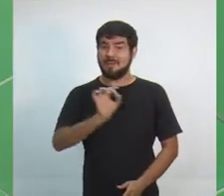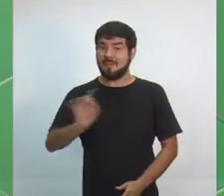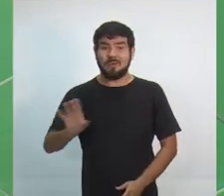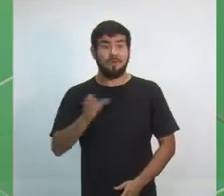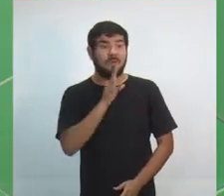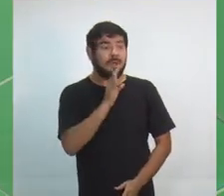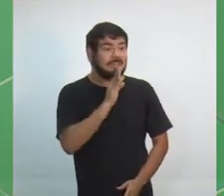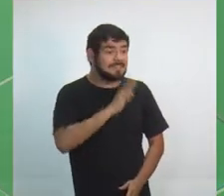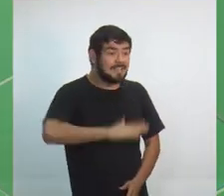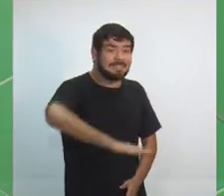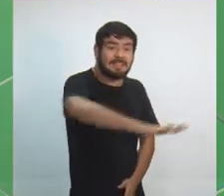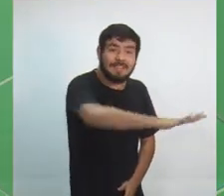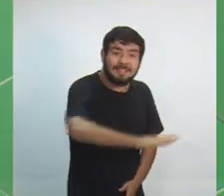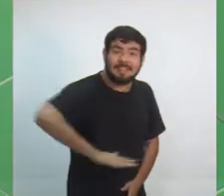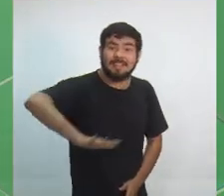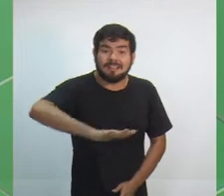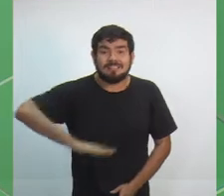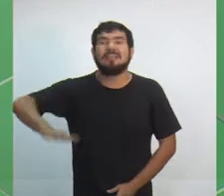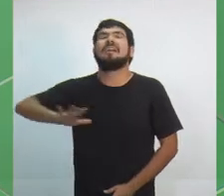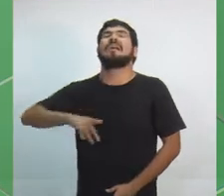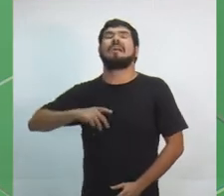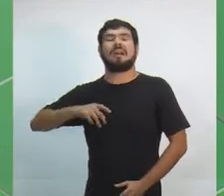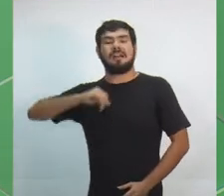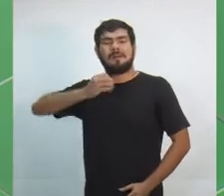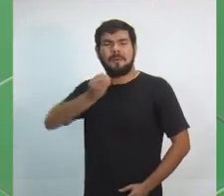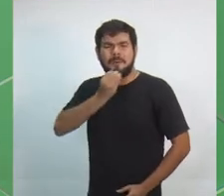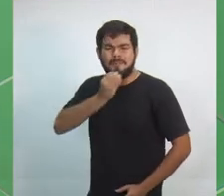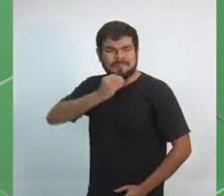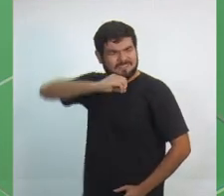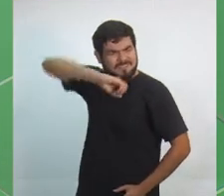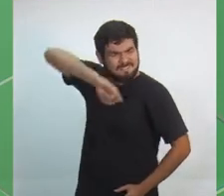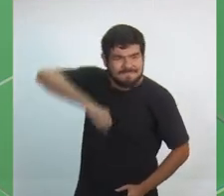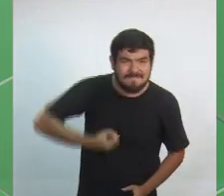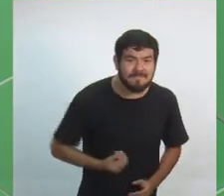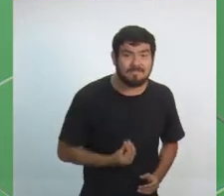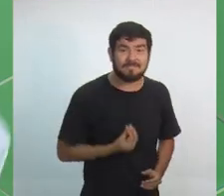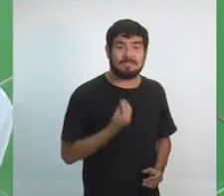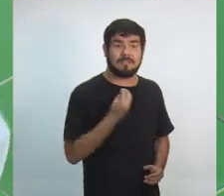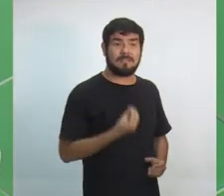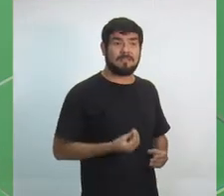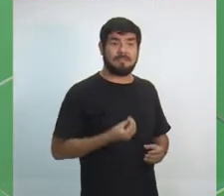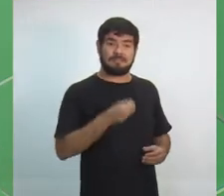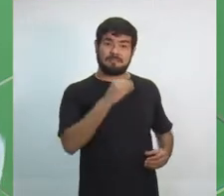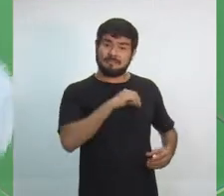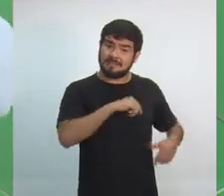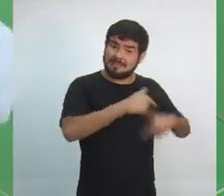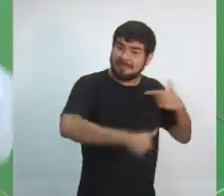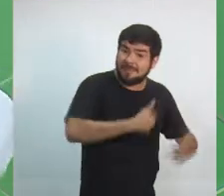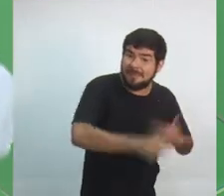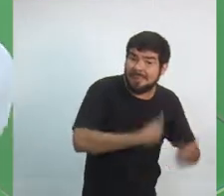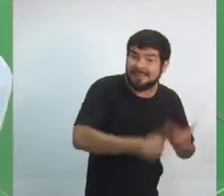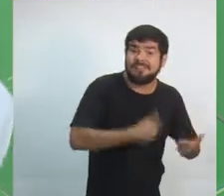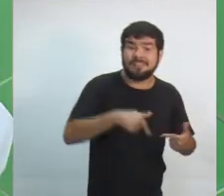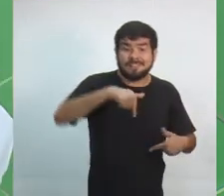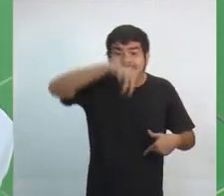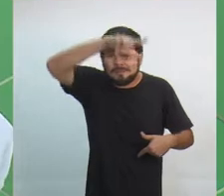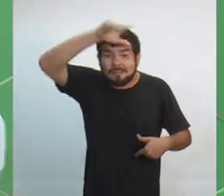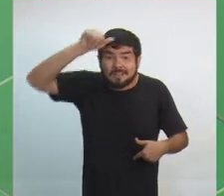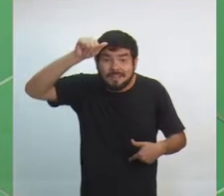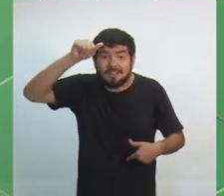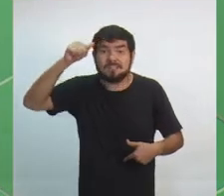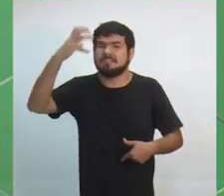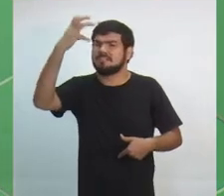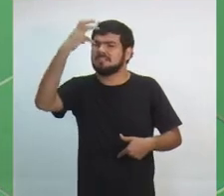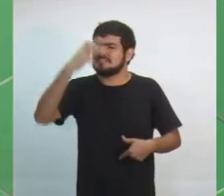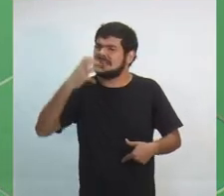região, você pode gerar emprego, oportunidade, dar renda às pessoas. E em Manaus, tratar com seriedade